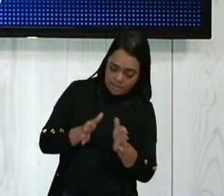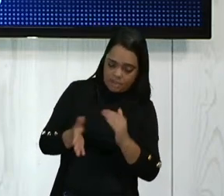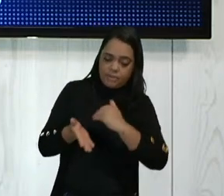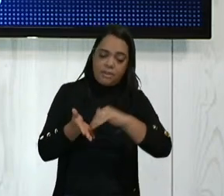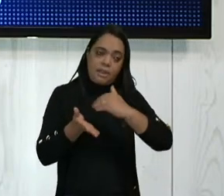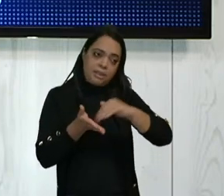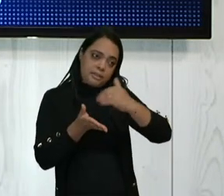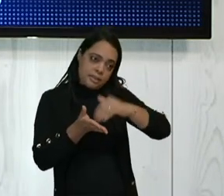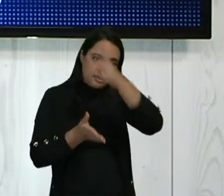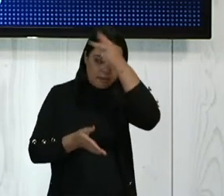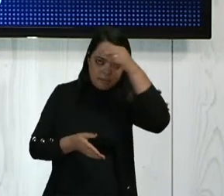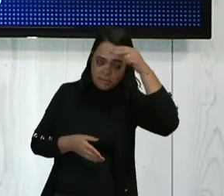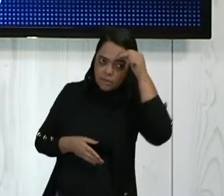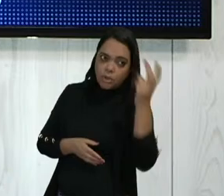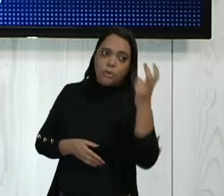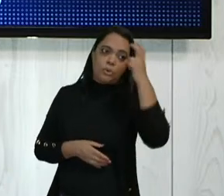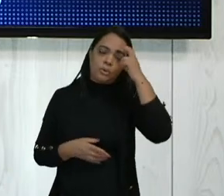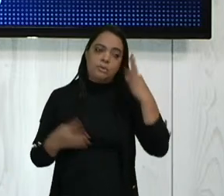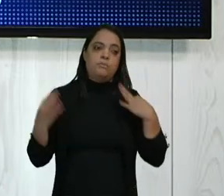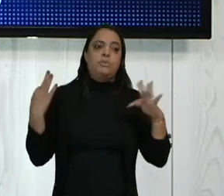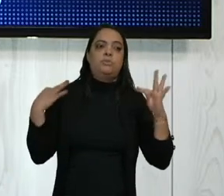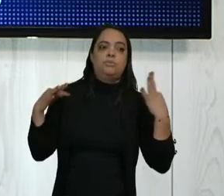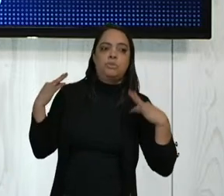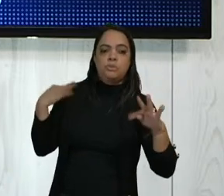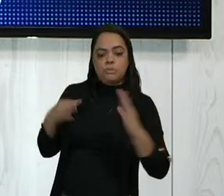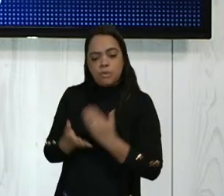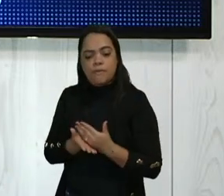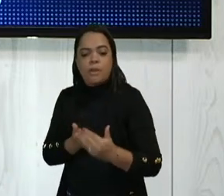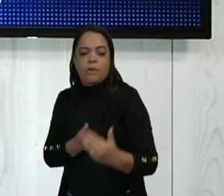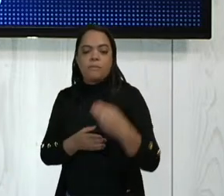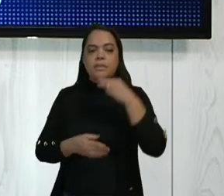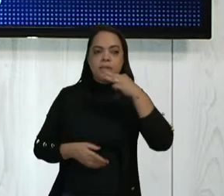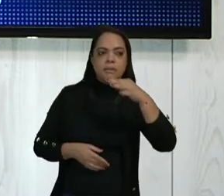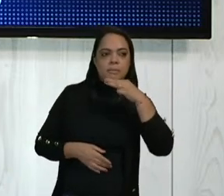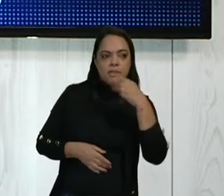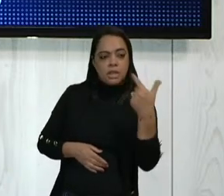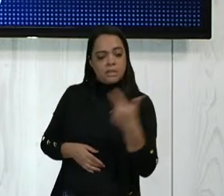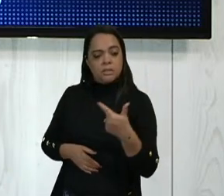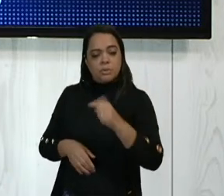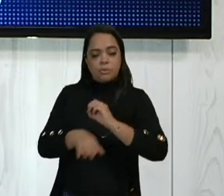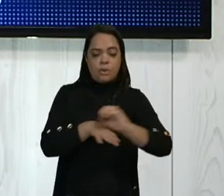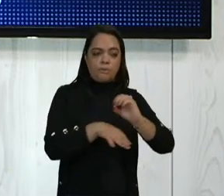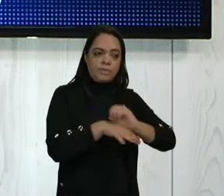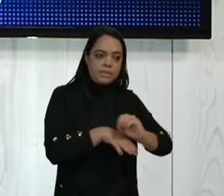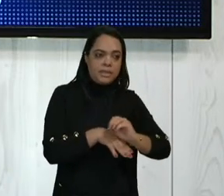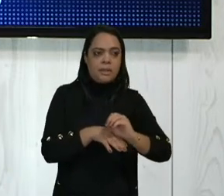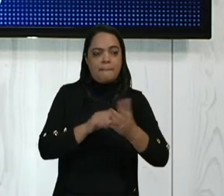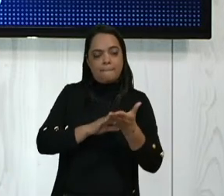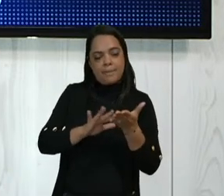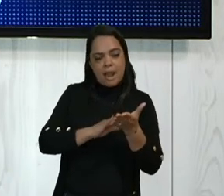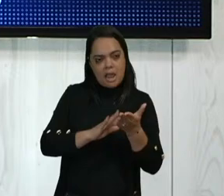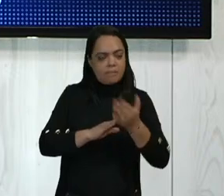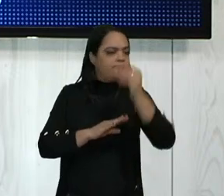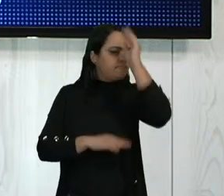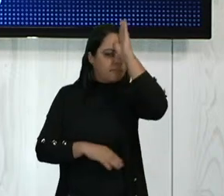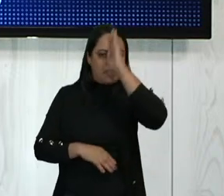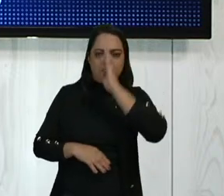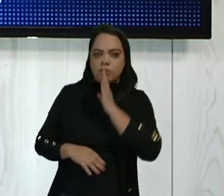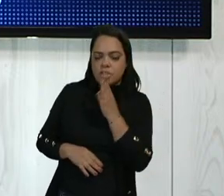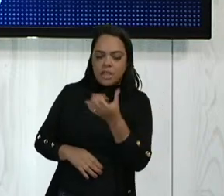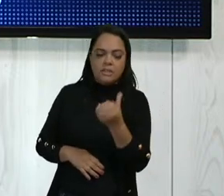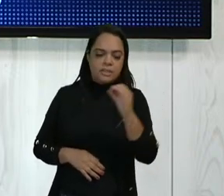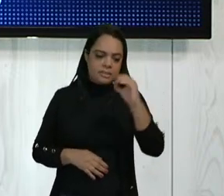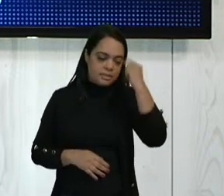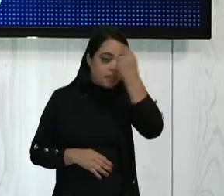Secretaria Municipal de Cultura e Turismo irá iniciar em março a segunda edição da oficina de Braille. O curso é gratuito, com 60